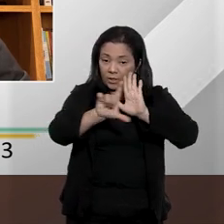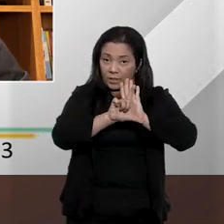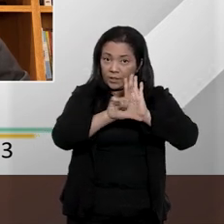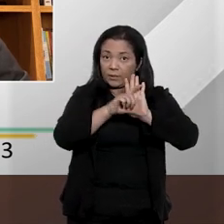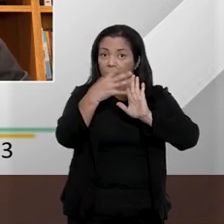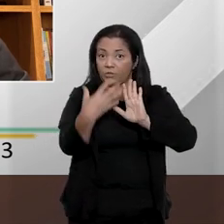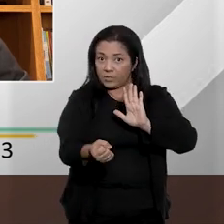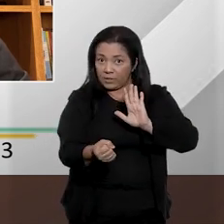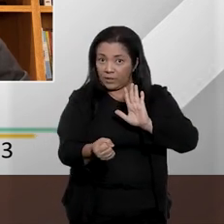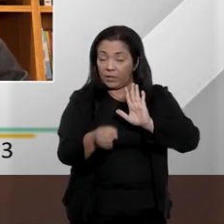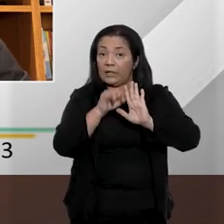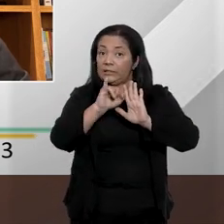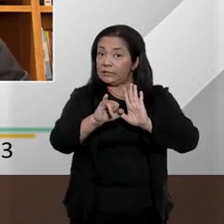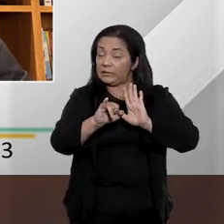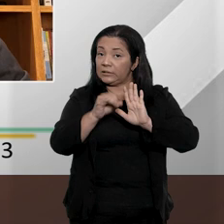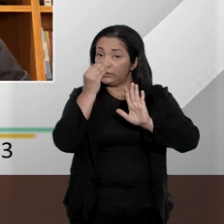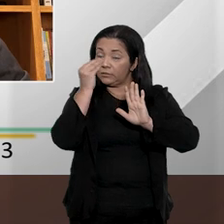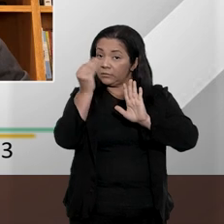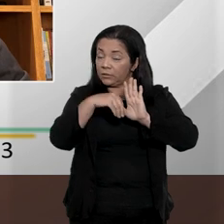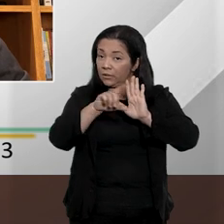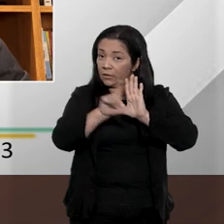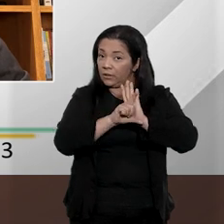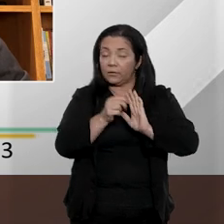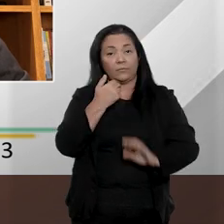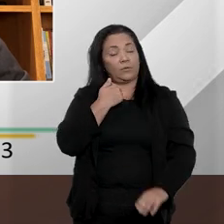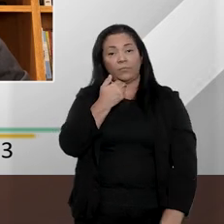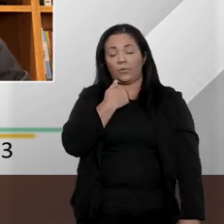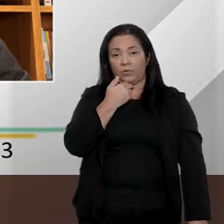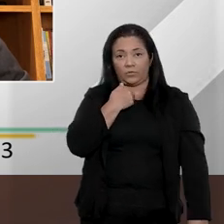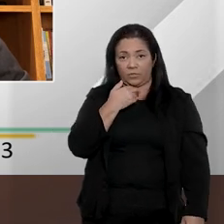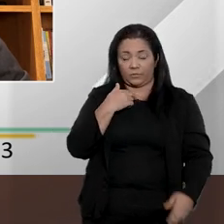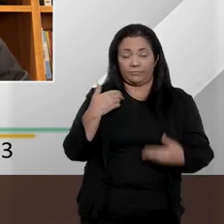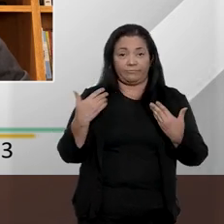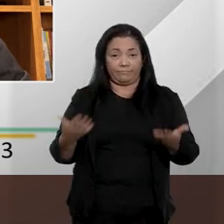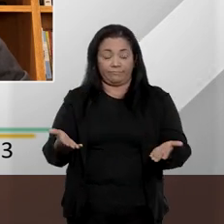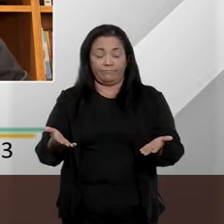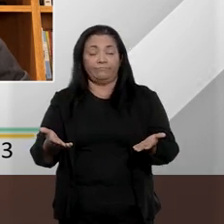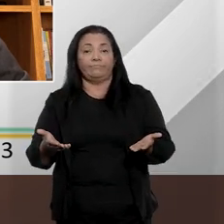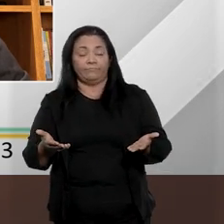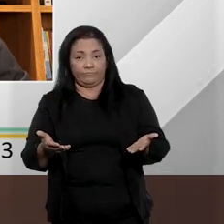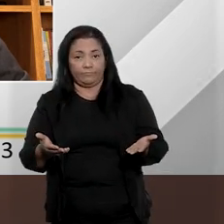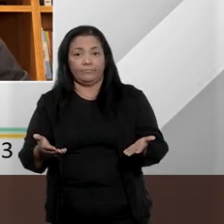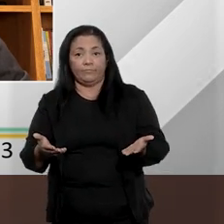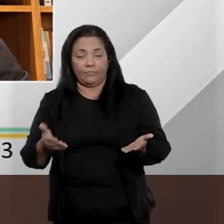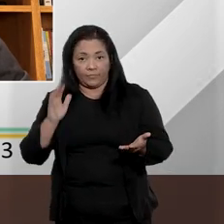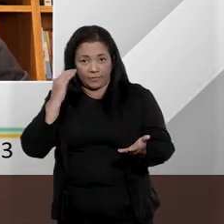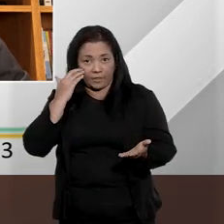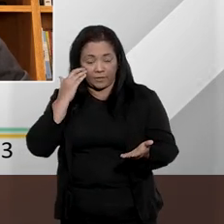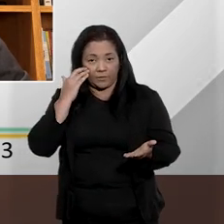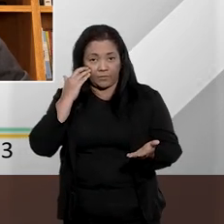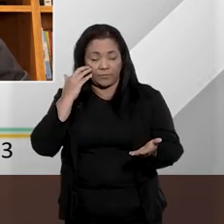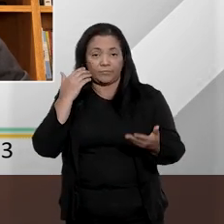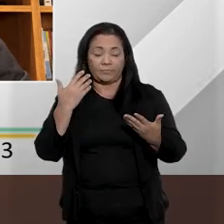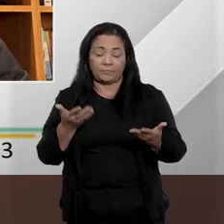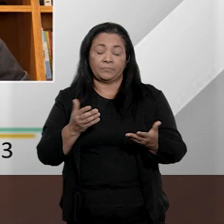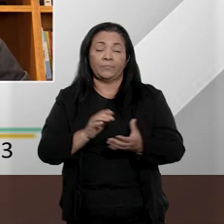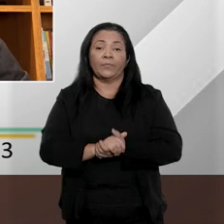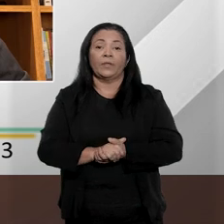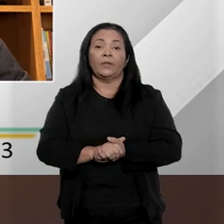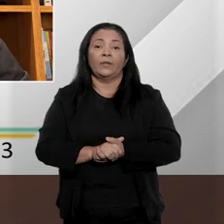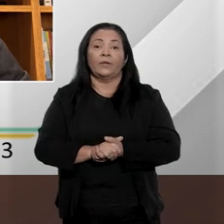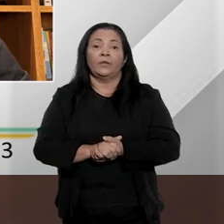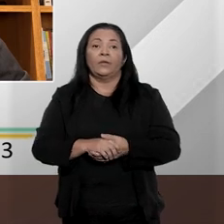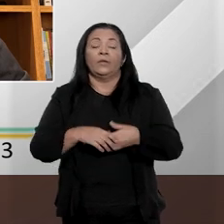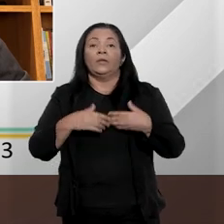dele, abre aspas, lastrear juízo de certeza da autoria do crime, mesmo que de forma suplementar, fecha aspas,